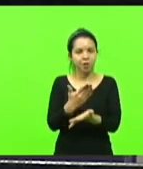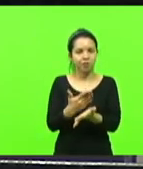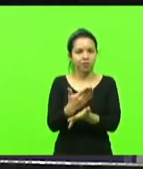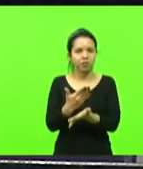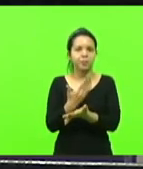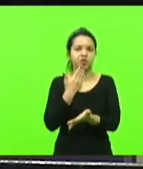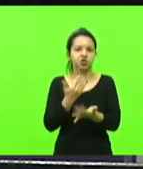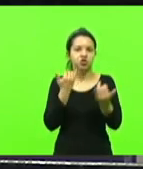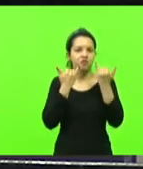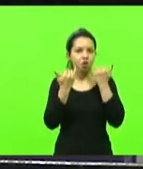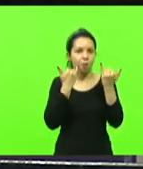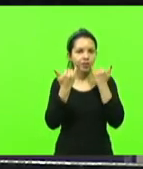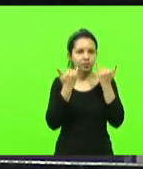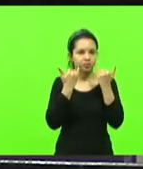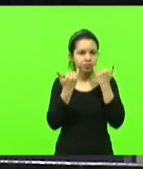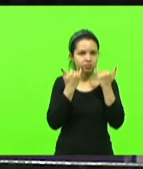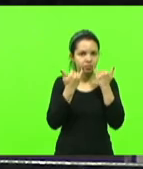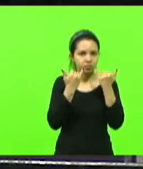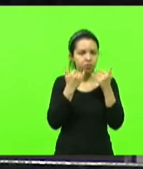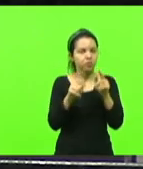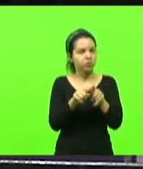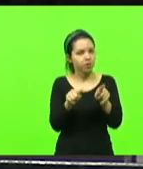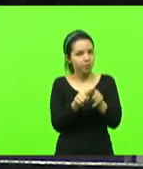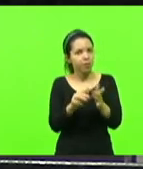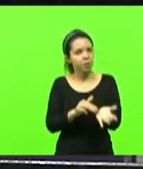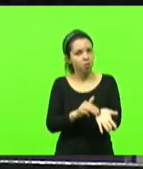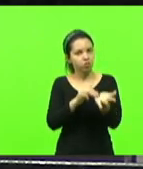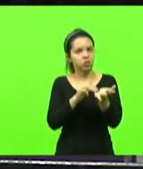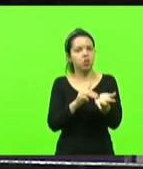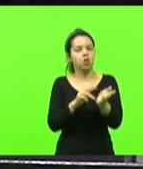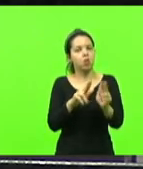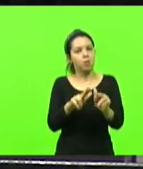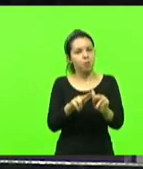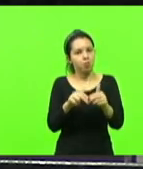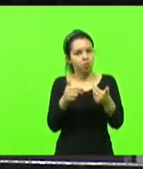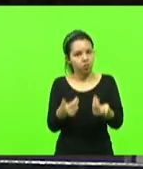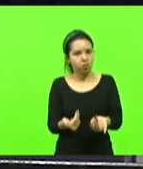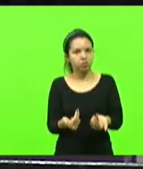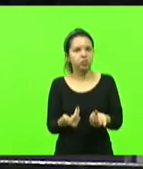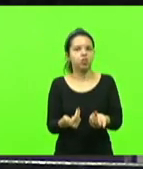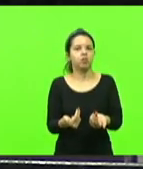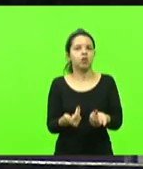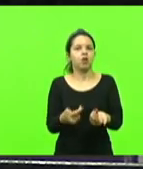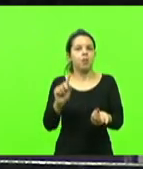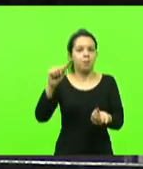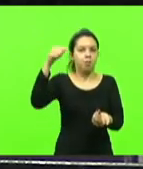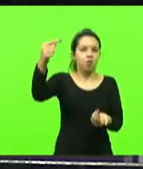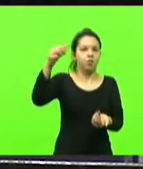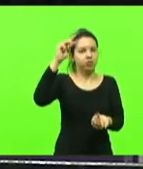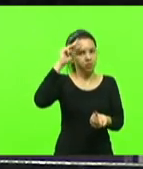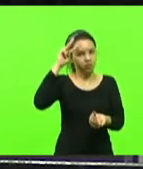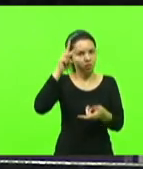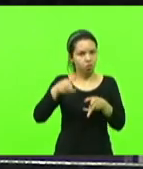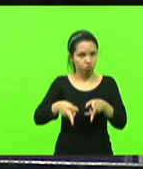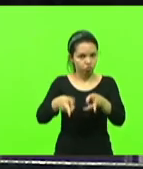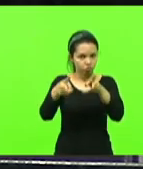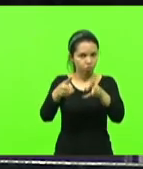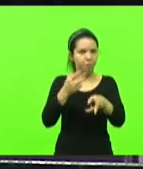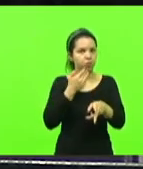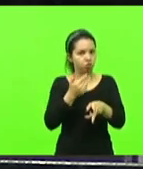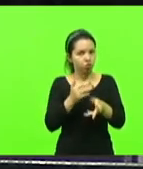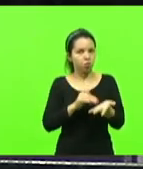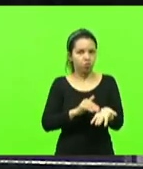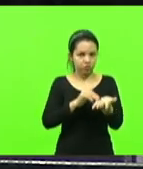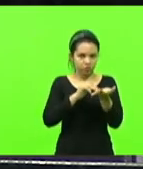pedidos de informação e também das moções, portanto, fica para a próxima terça-feira todos os pedidos de moção.